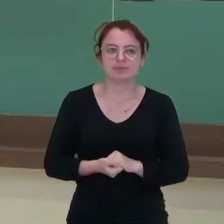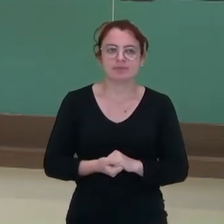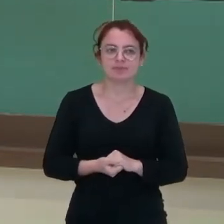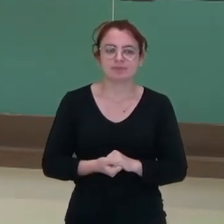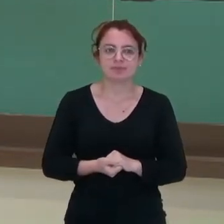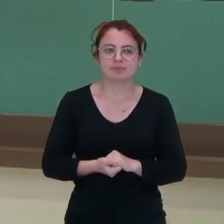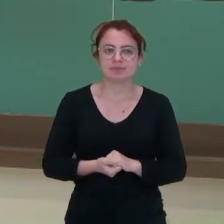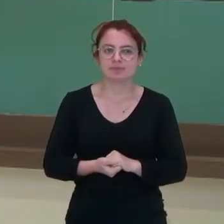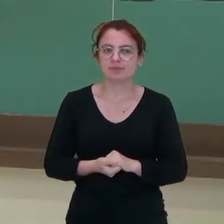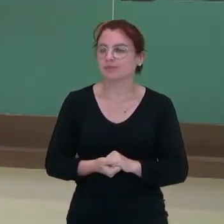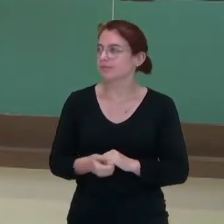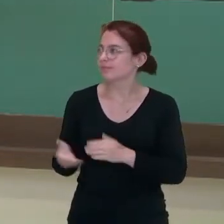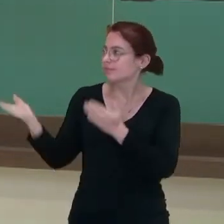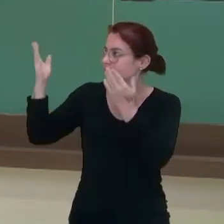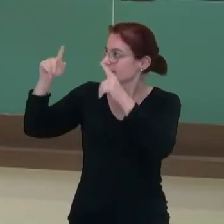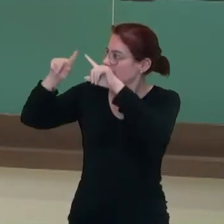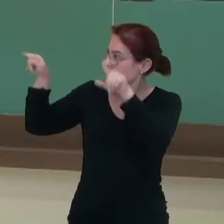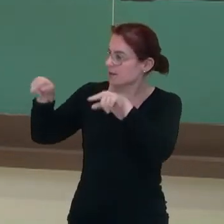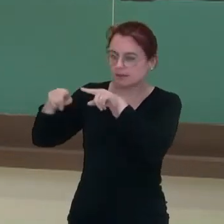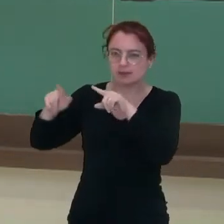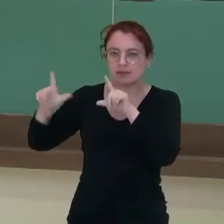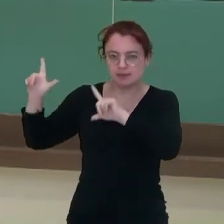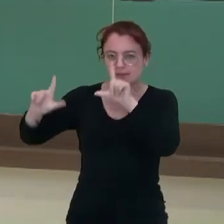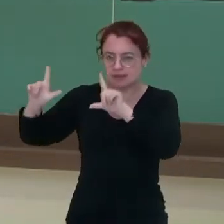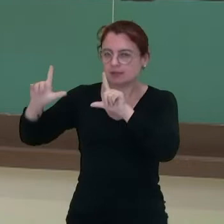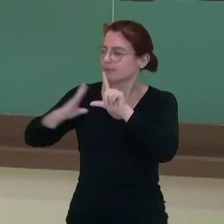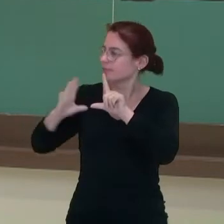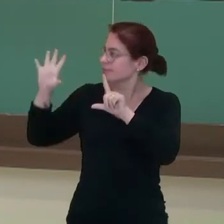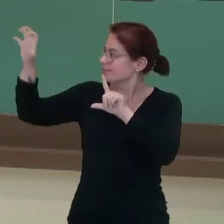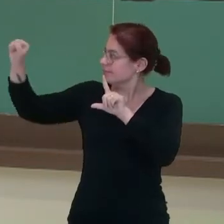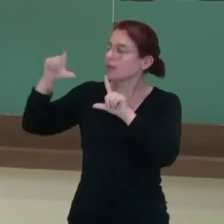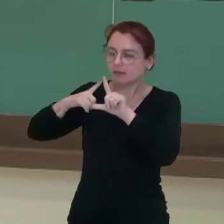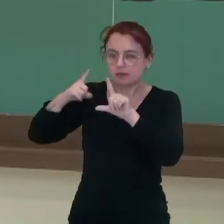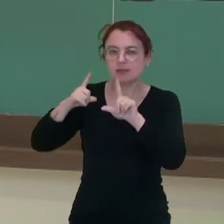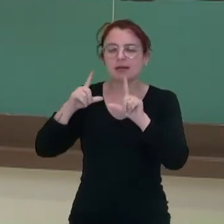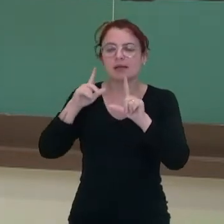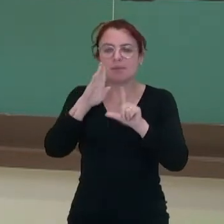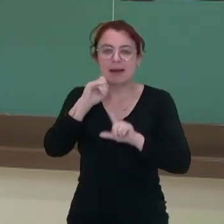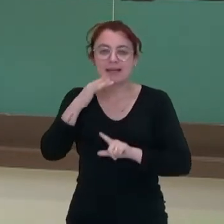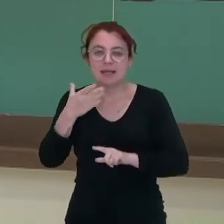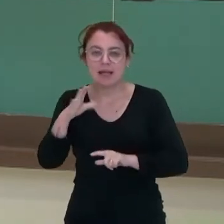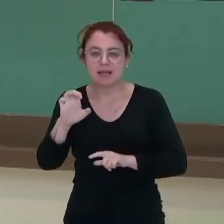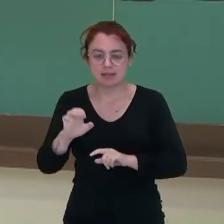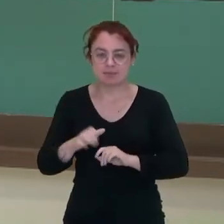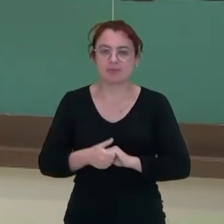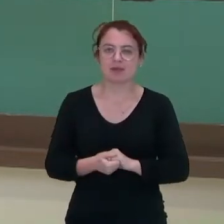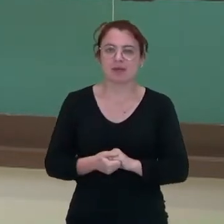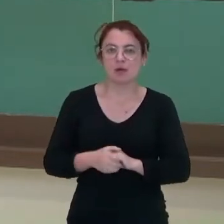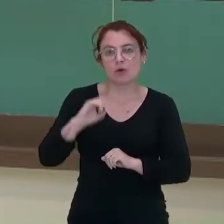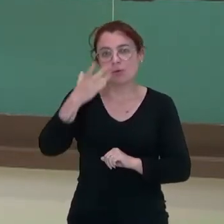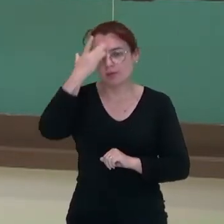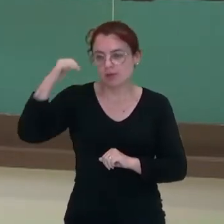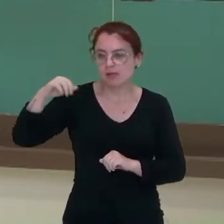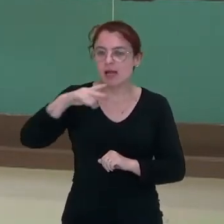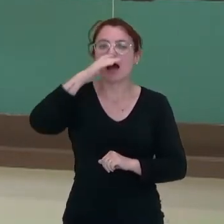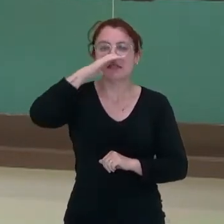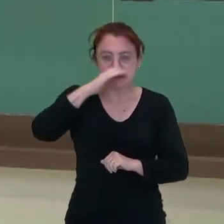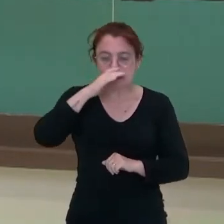monitor eu posso estar tocando e ter uma bactéria. Ou aqui nesse espaço, uma pessoa passou e